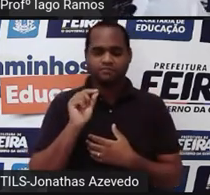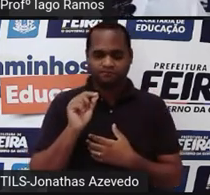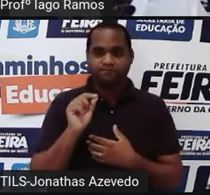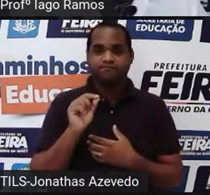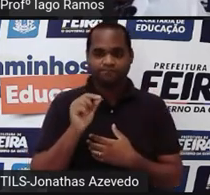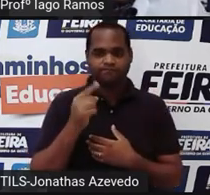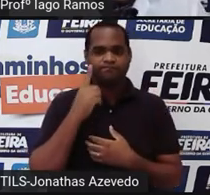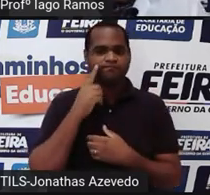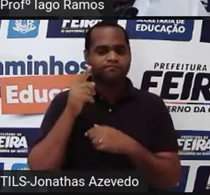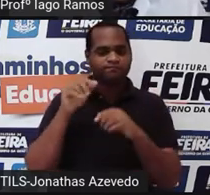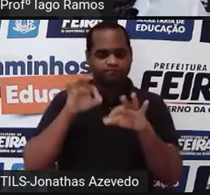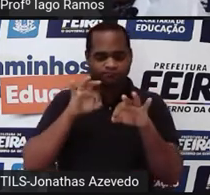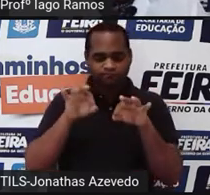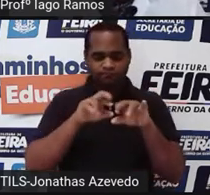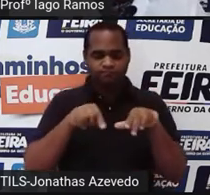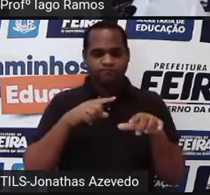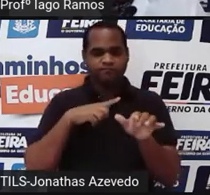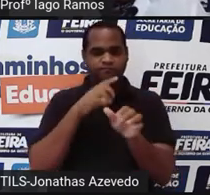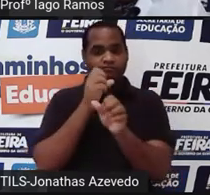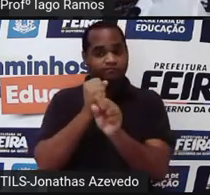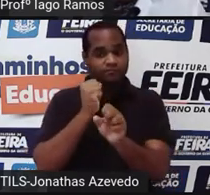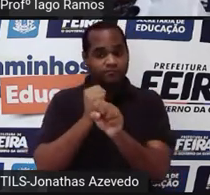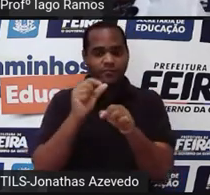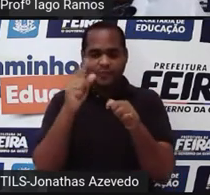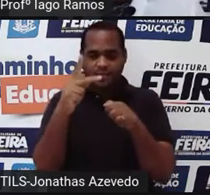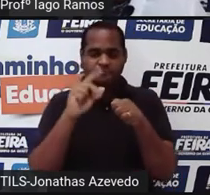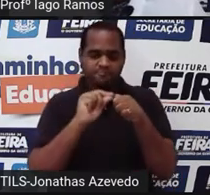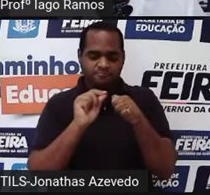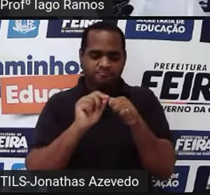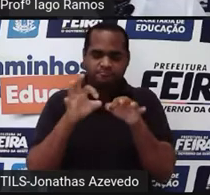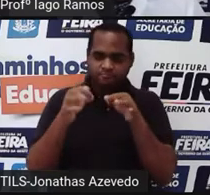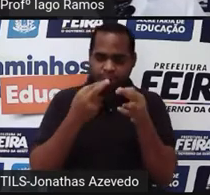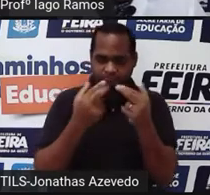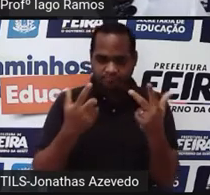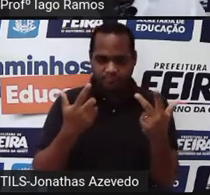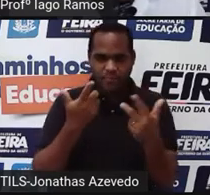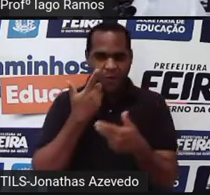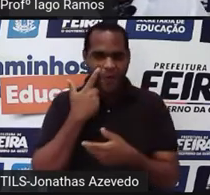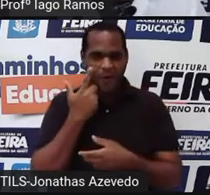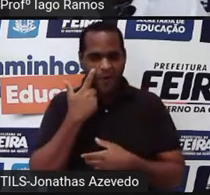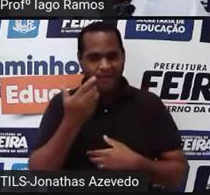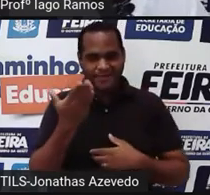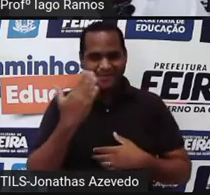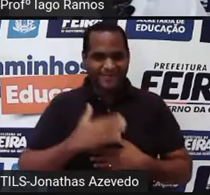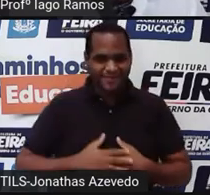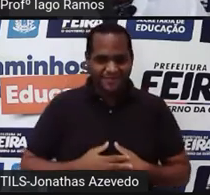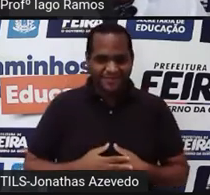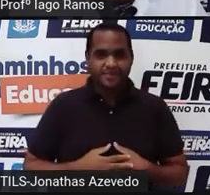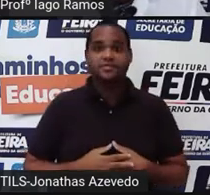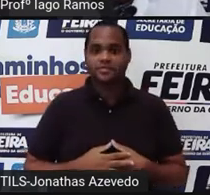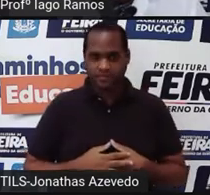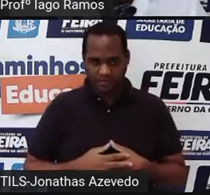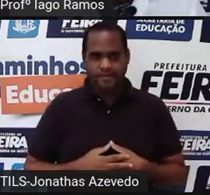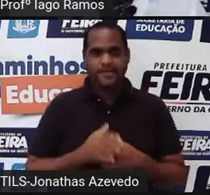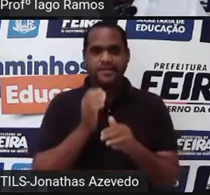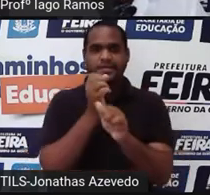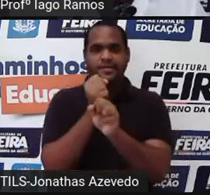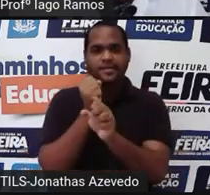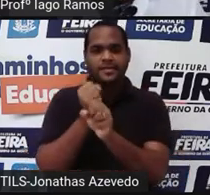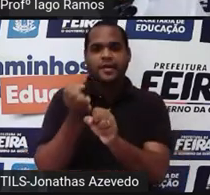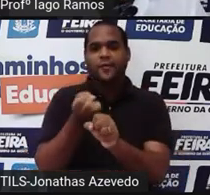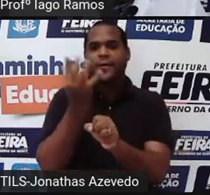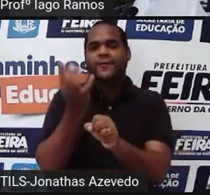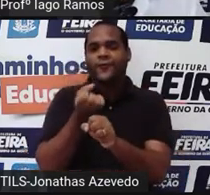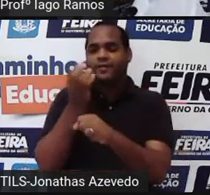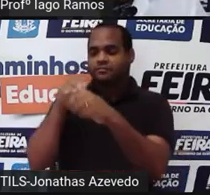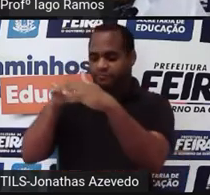e como é que vai ser o cálculo também que será feito, tá? Então olha só, se a gente for pensar no número de pastas